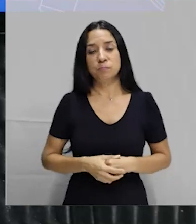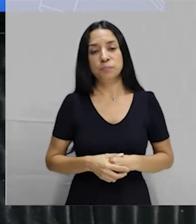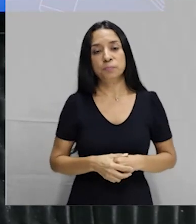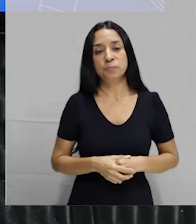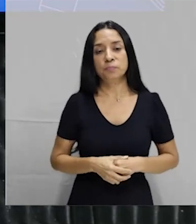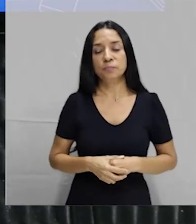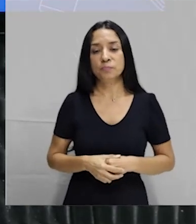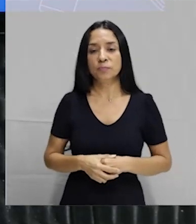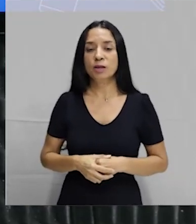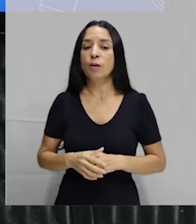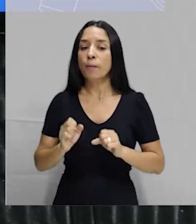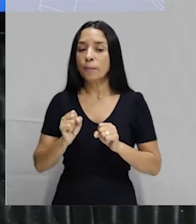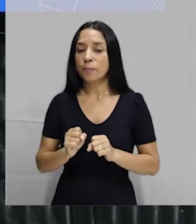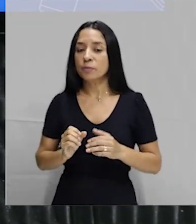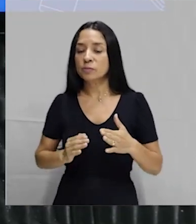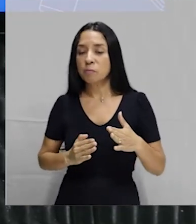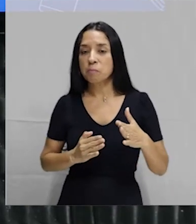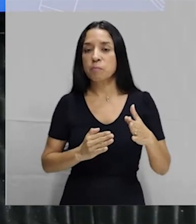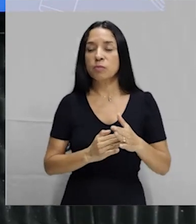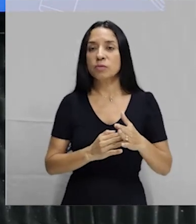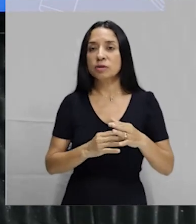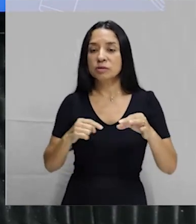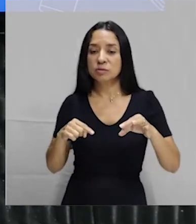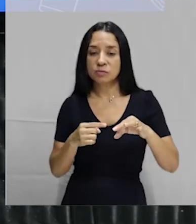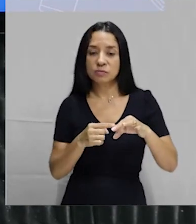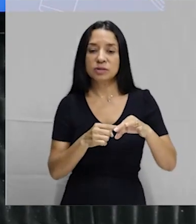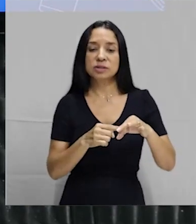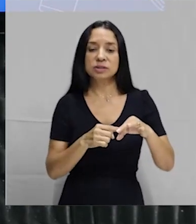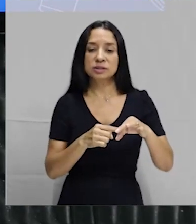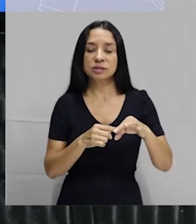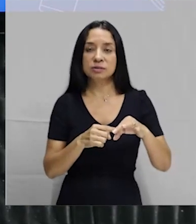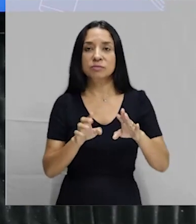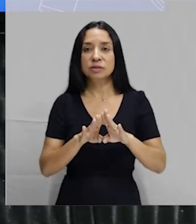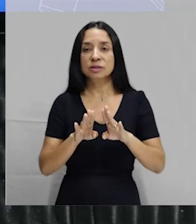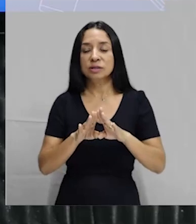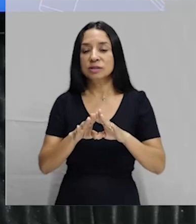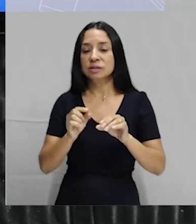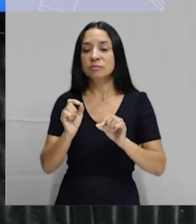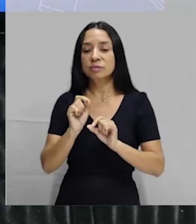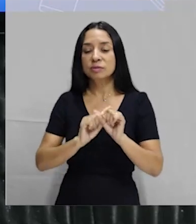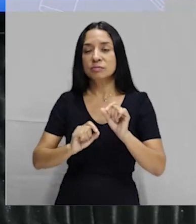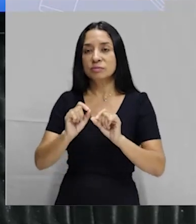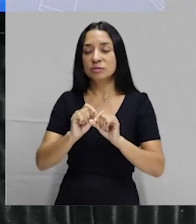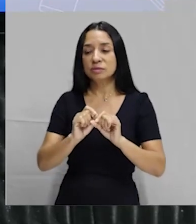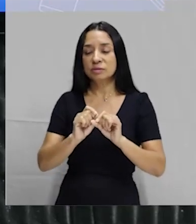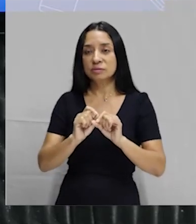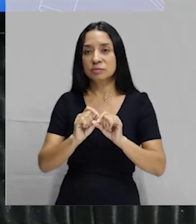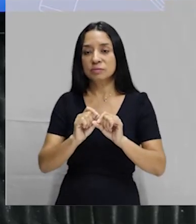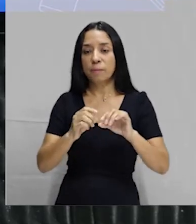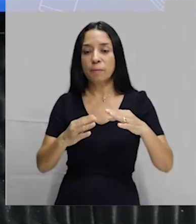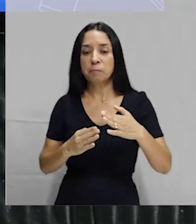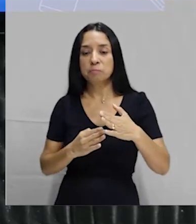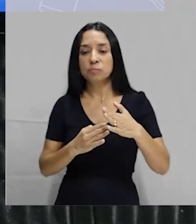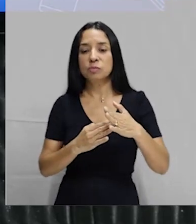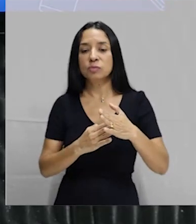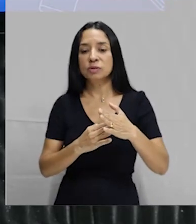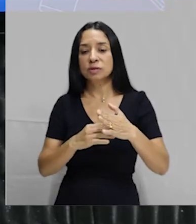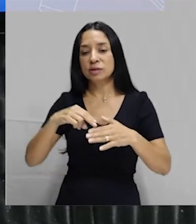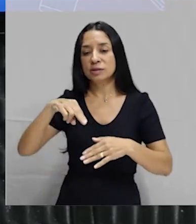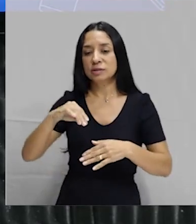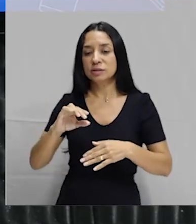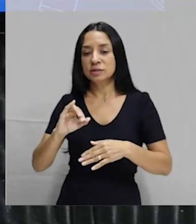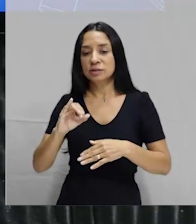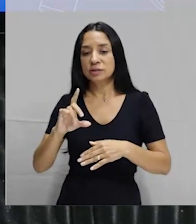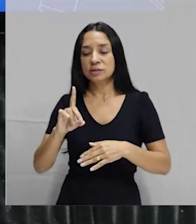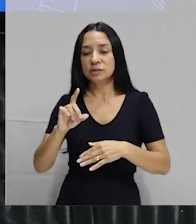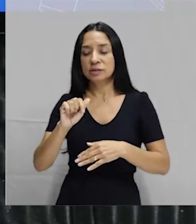pode impedir a ovulação e ela pode impedir a anidação. A anidação, ela impede entre 5 a 6 dias depois da